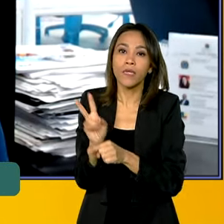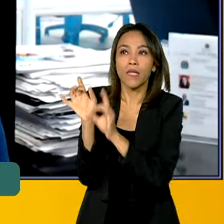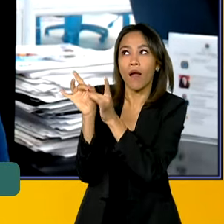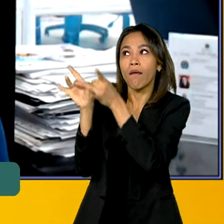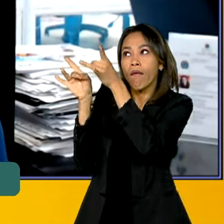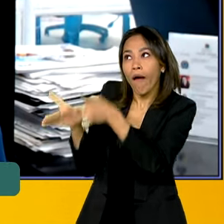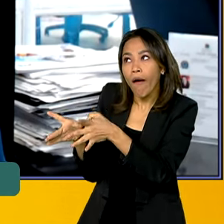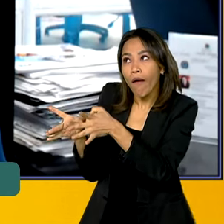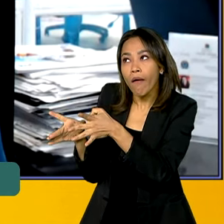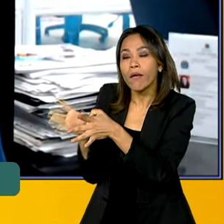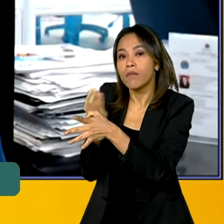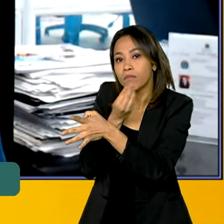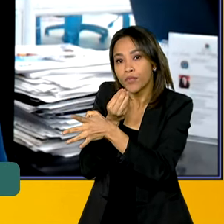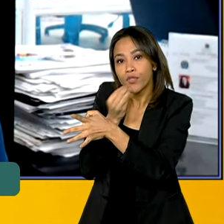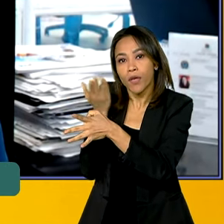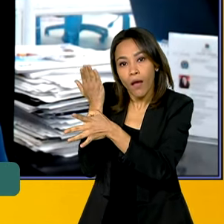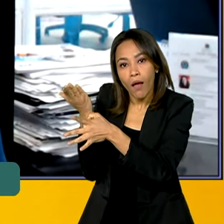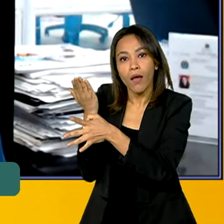lá, possam também